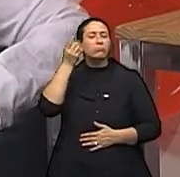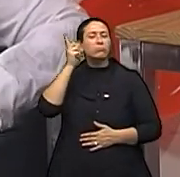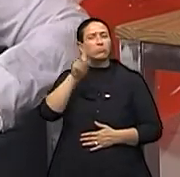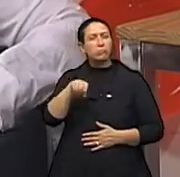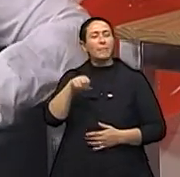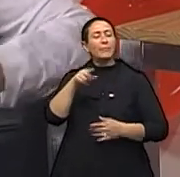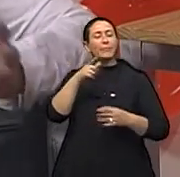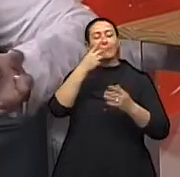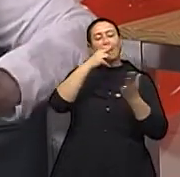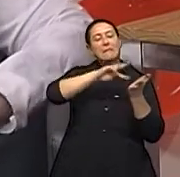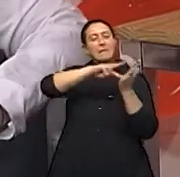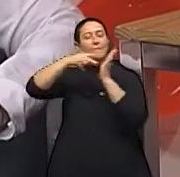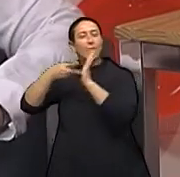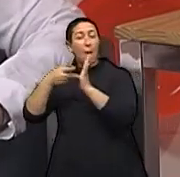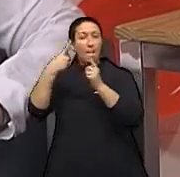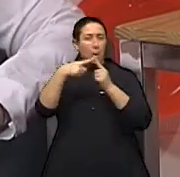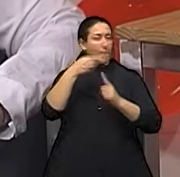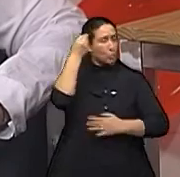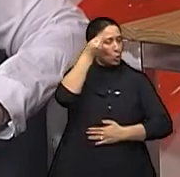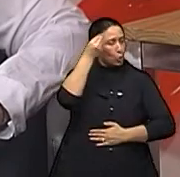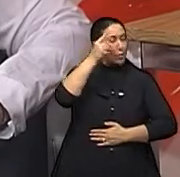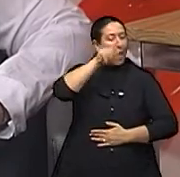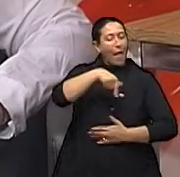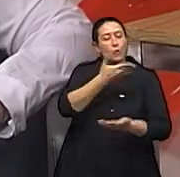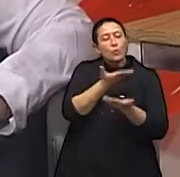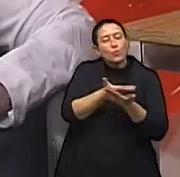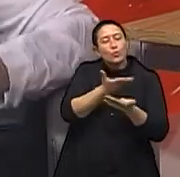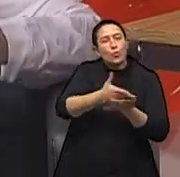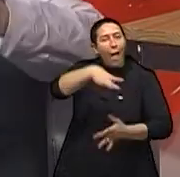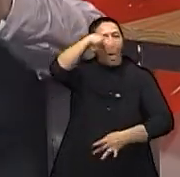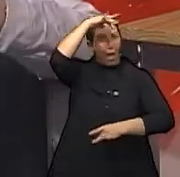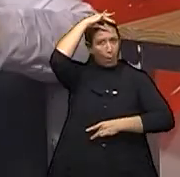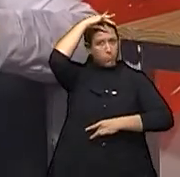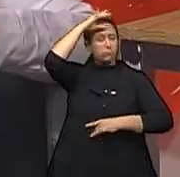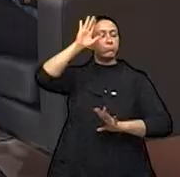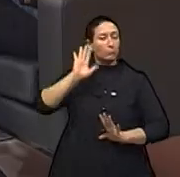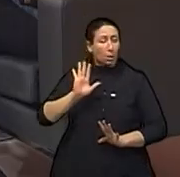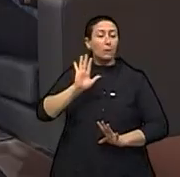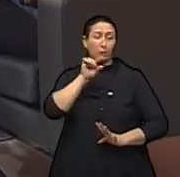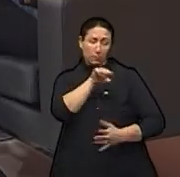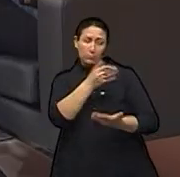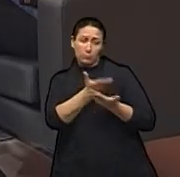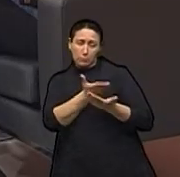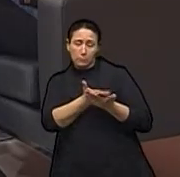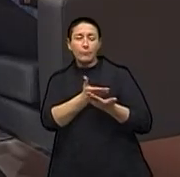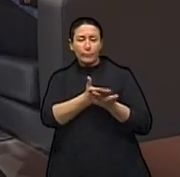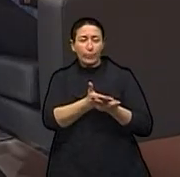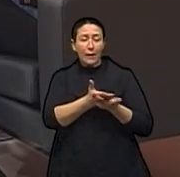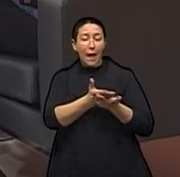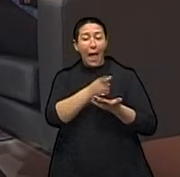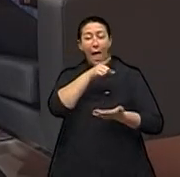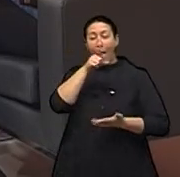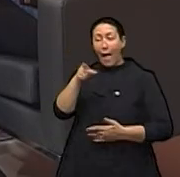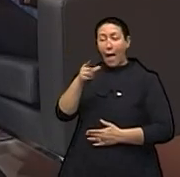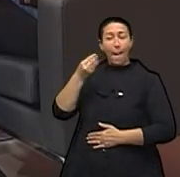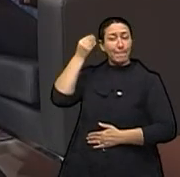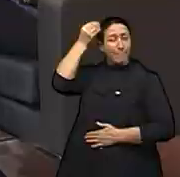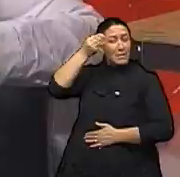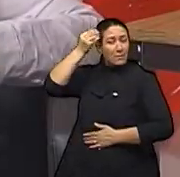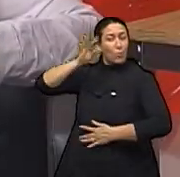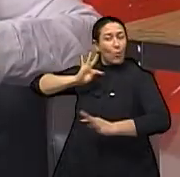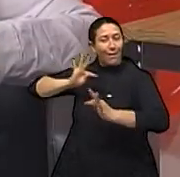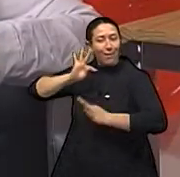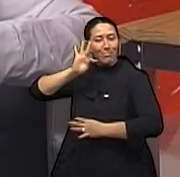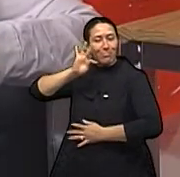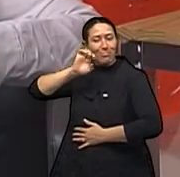psicologia, que é o estudo da alma. Exatamente. Então, a psicologia, a psicoterapia reencarnacionista,